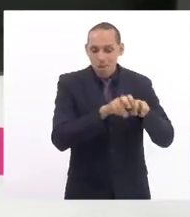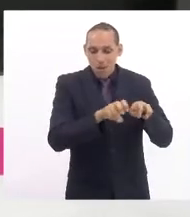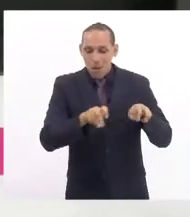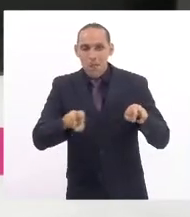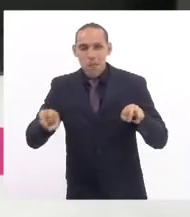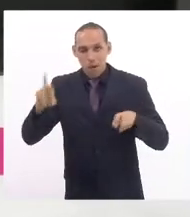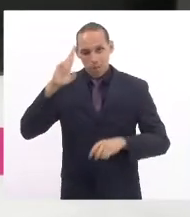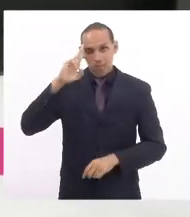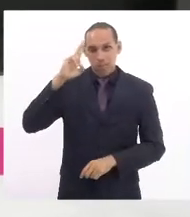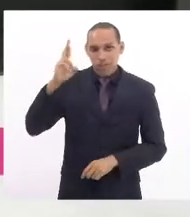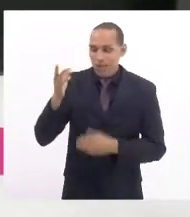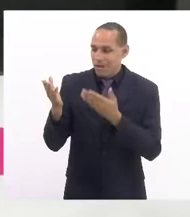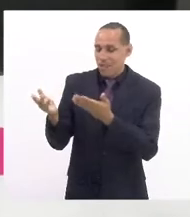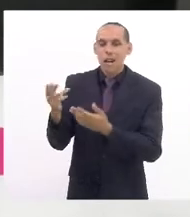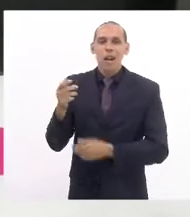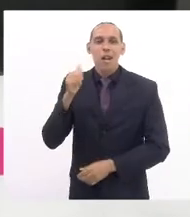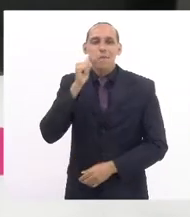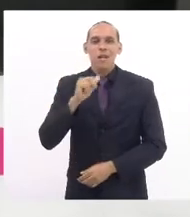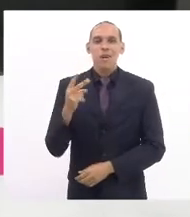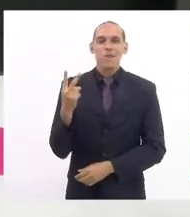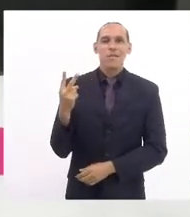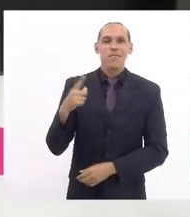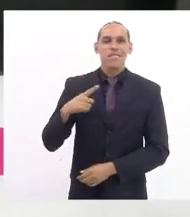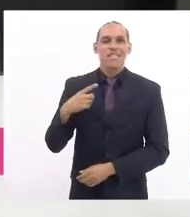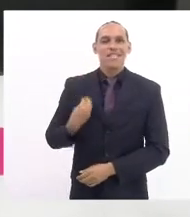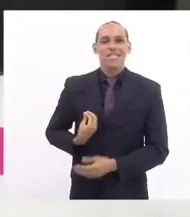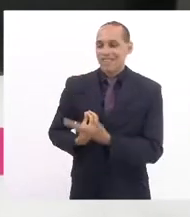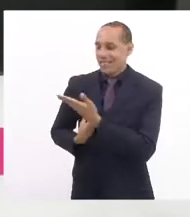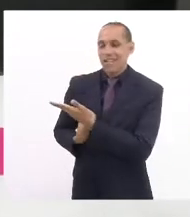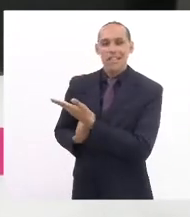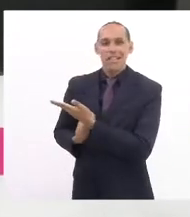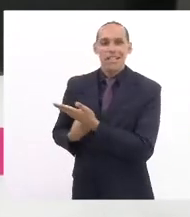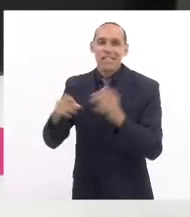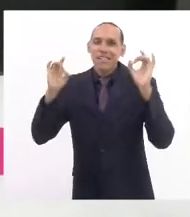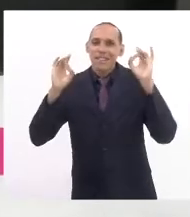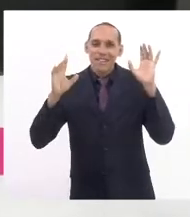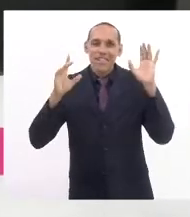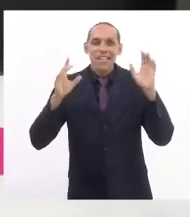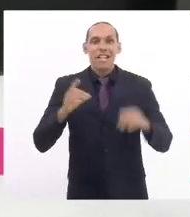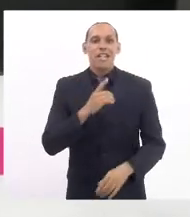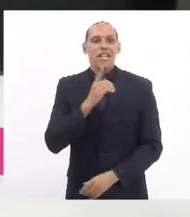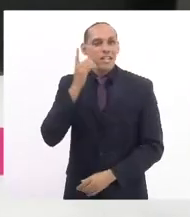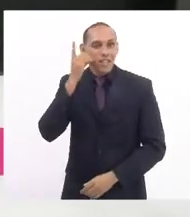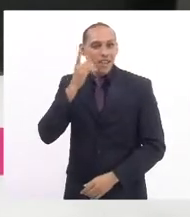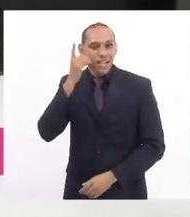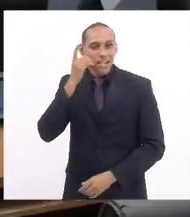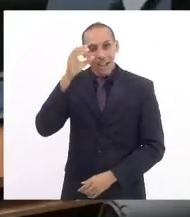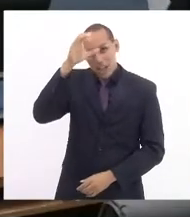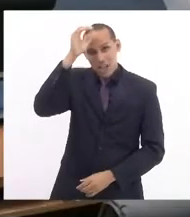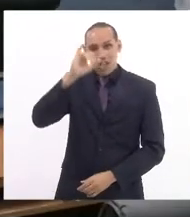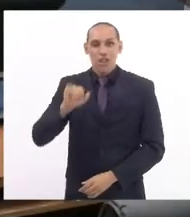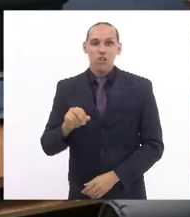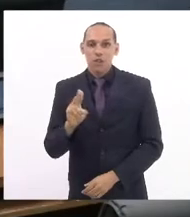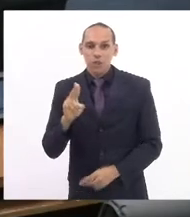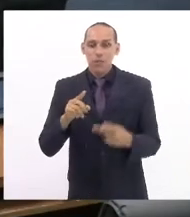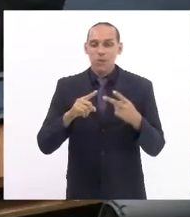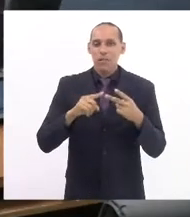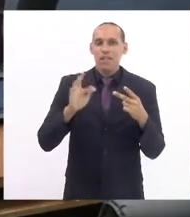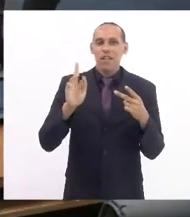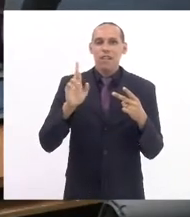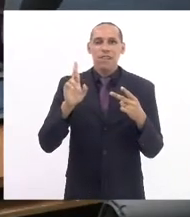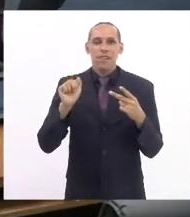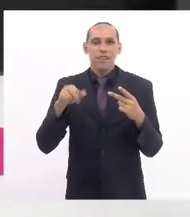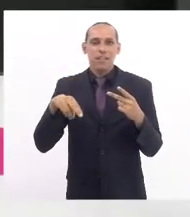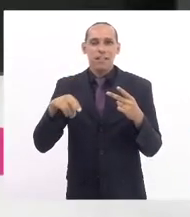mulheres, que eu quero saudar especialmente aqui ao meu lado, deputada Tia Ju, deputada Franciane Mota,